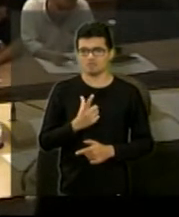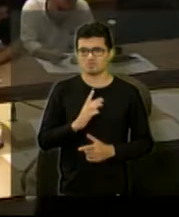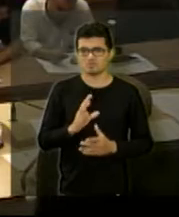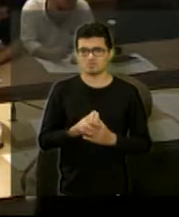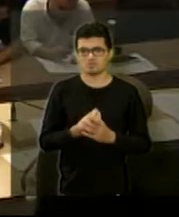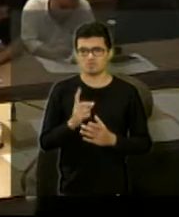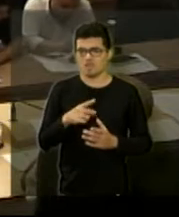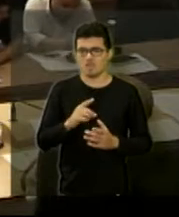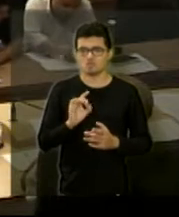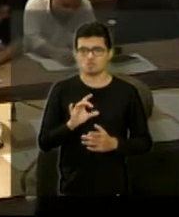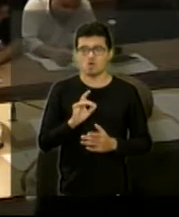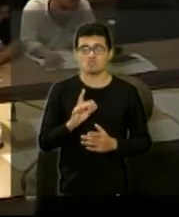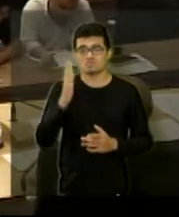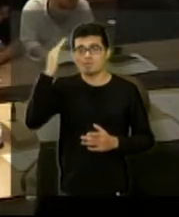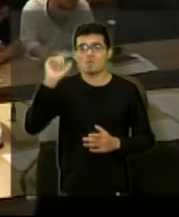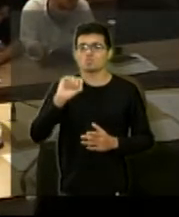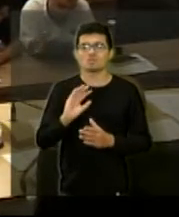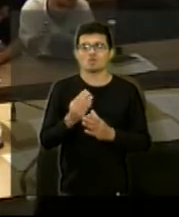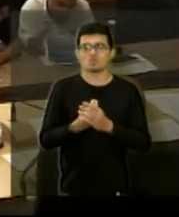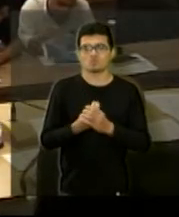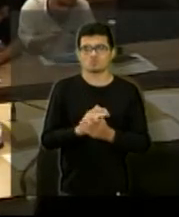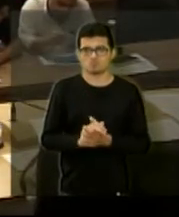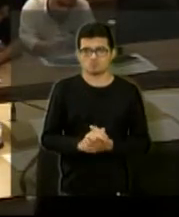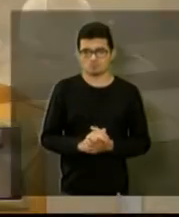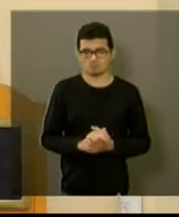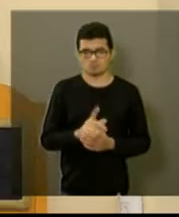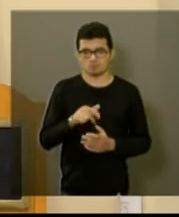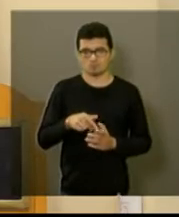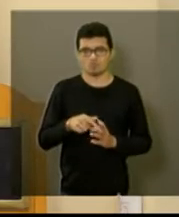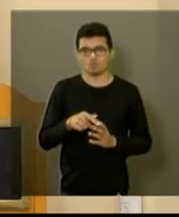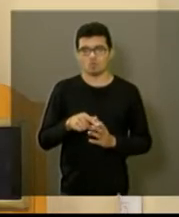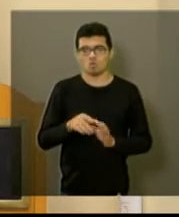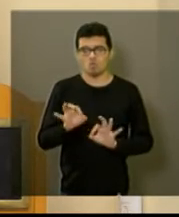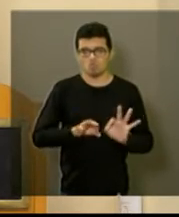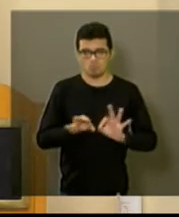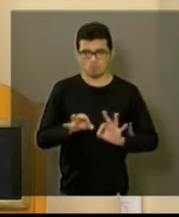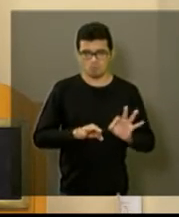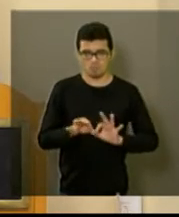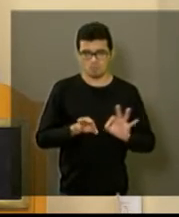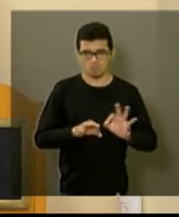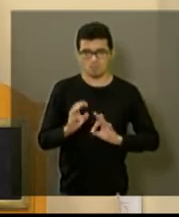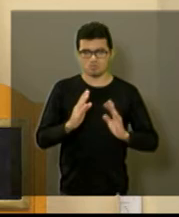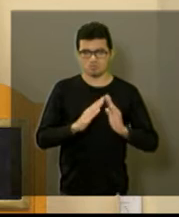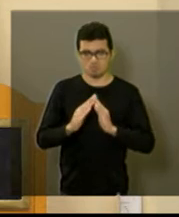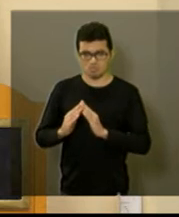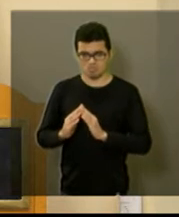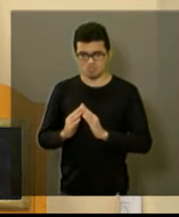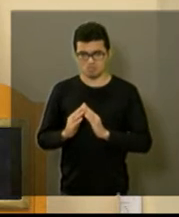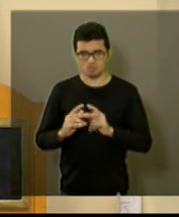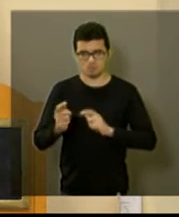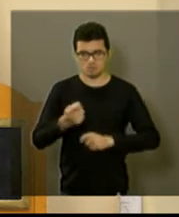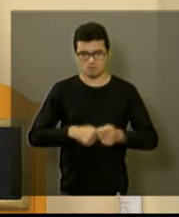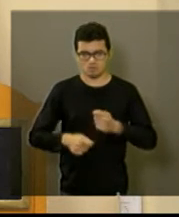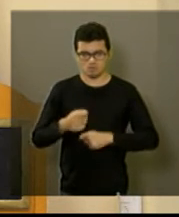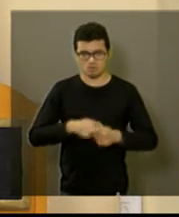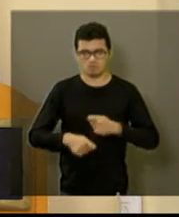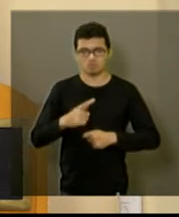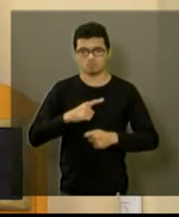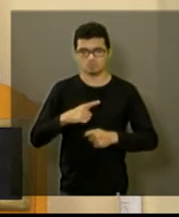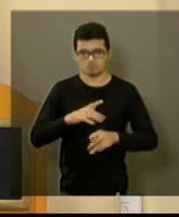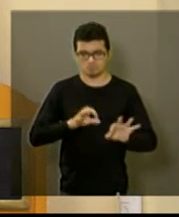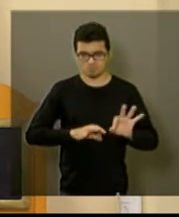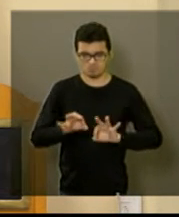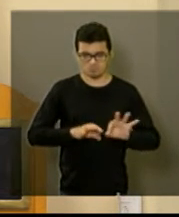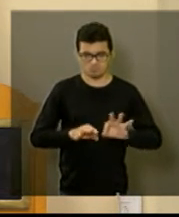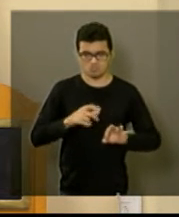Seria isso. O programa de Moradia Econômica é a regularização de